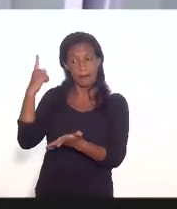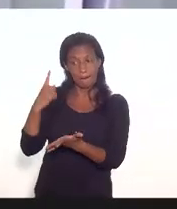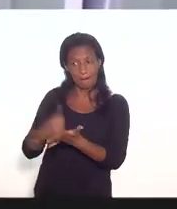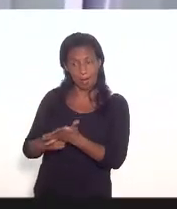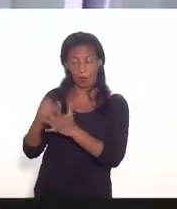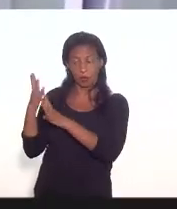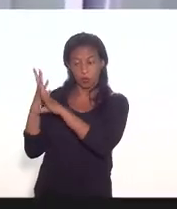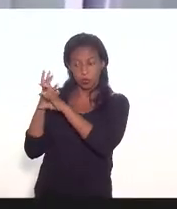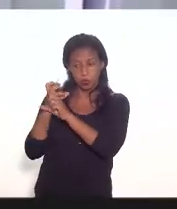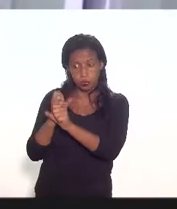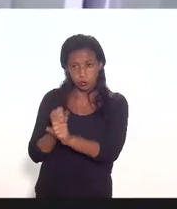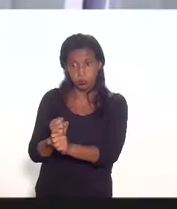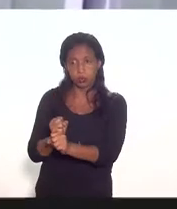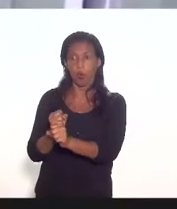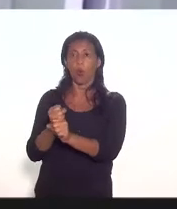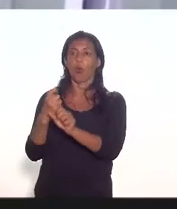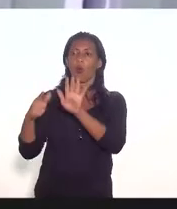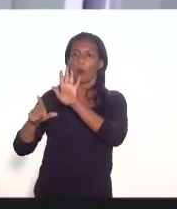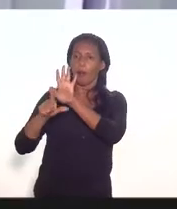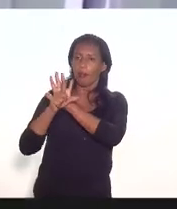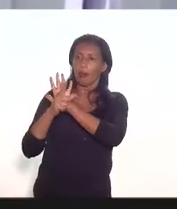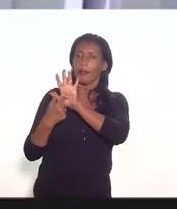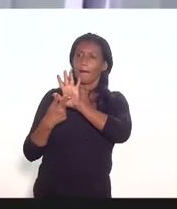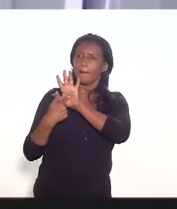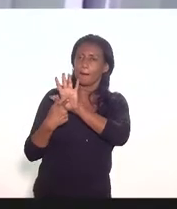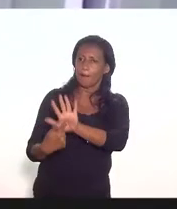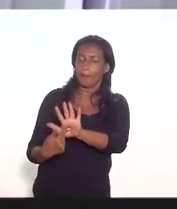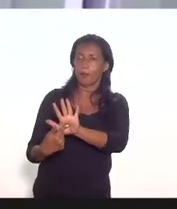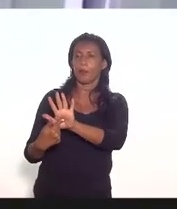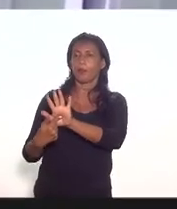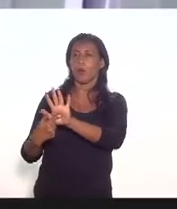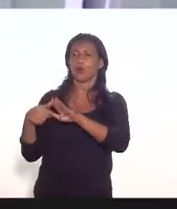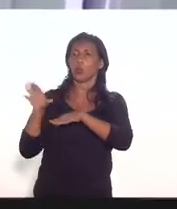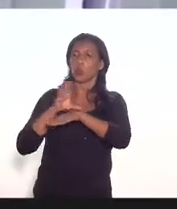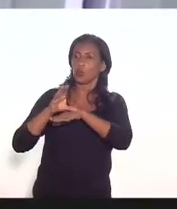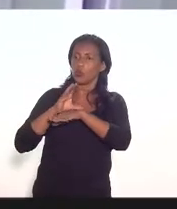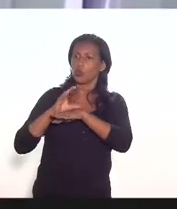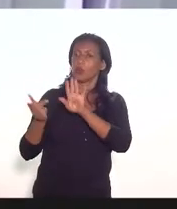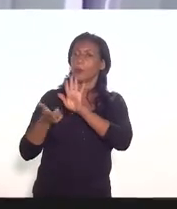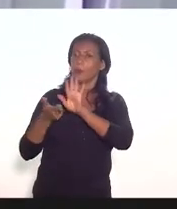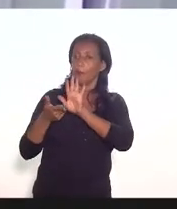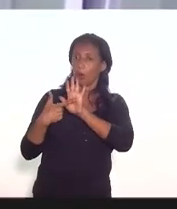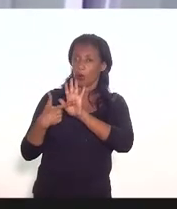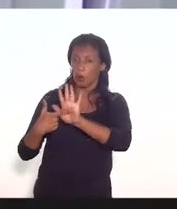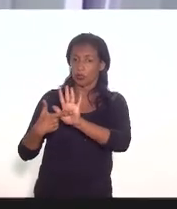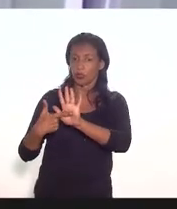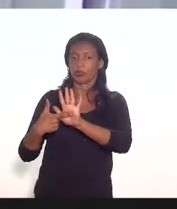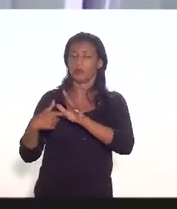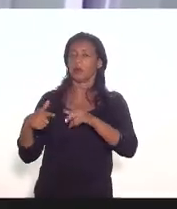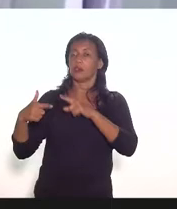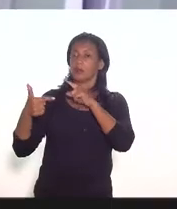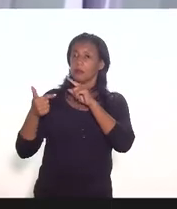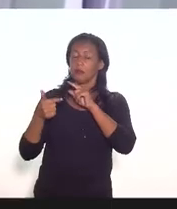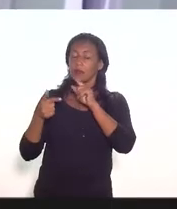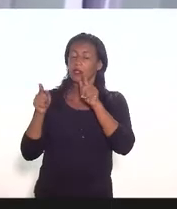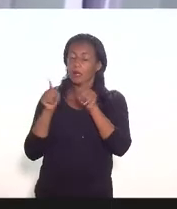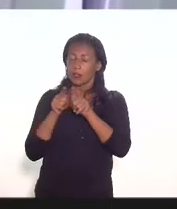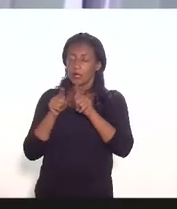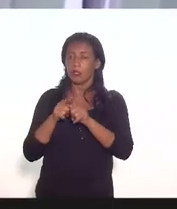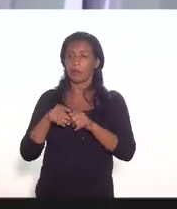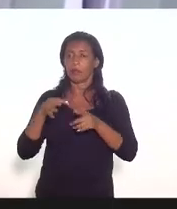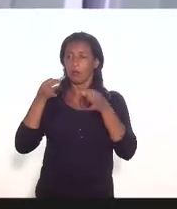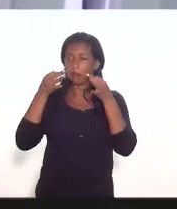como prevê a LRF como prevê o dispositivo constitucional em segundo lugar eu também queria fazer uma observação